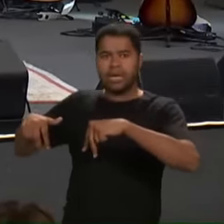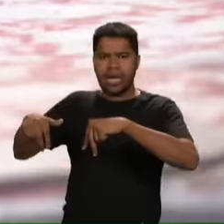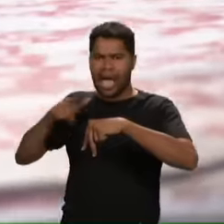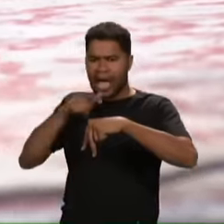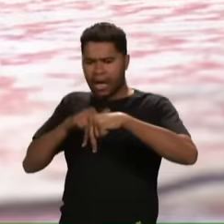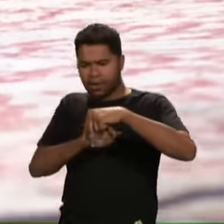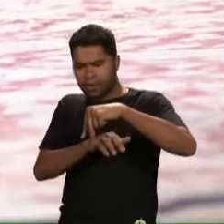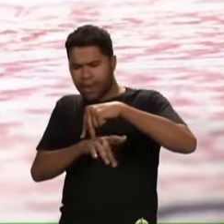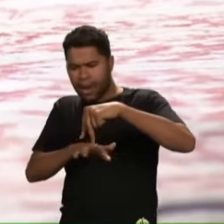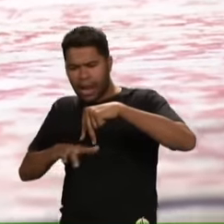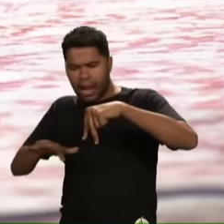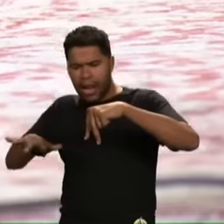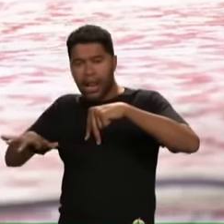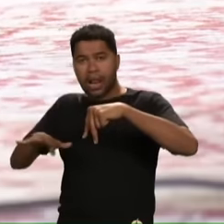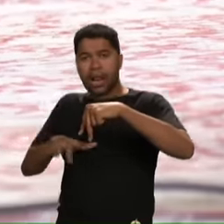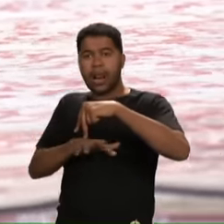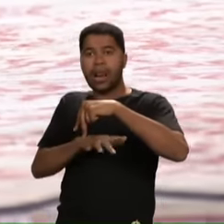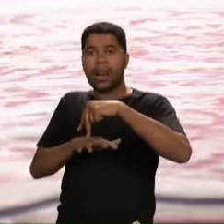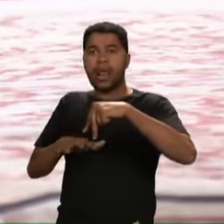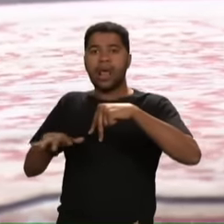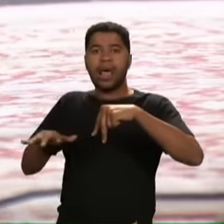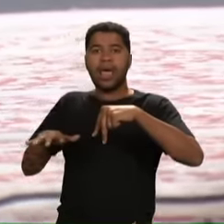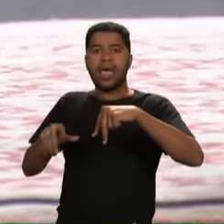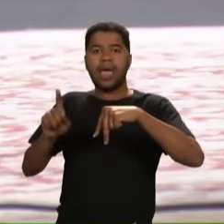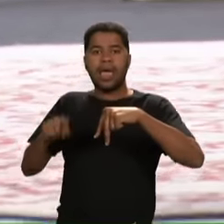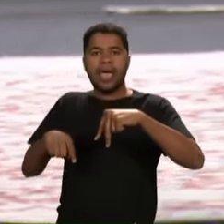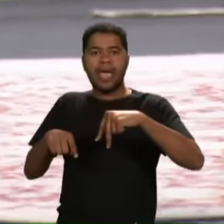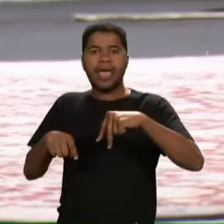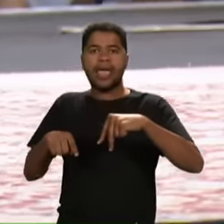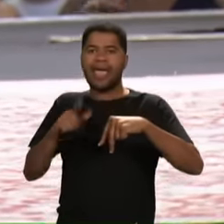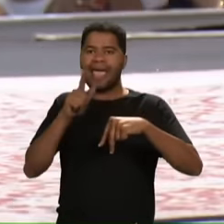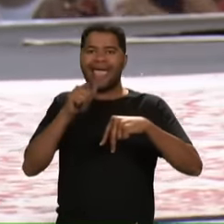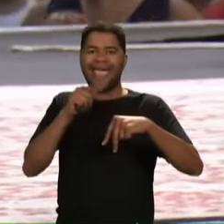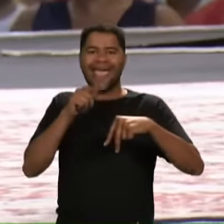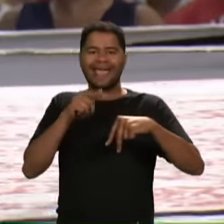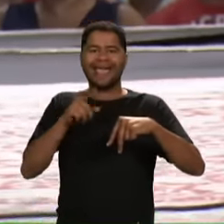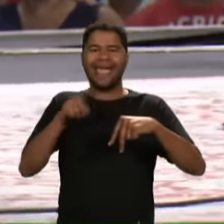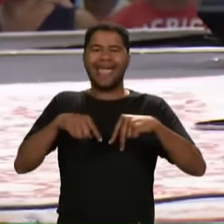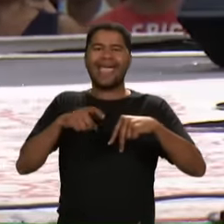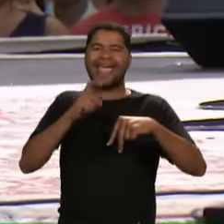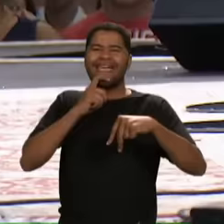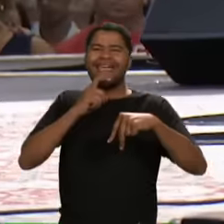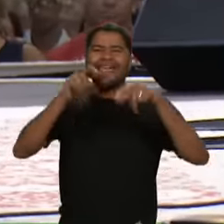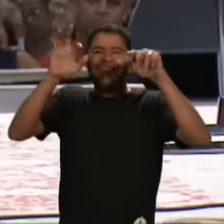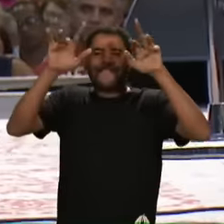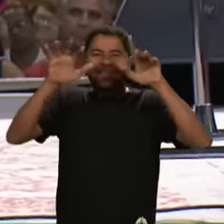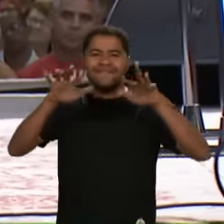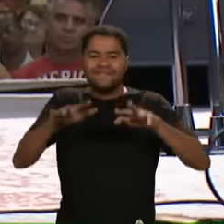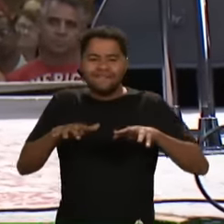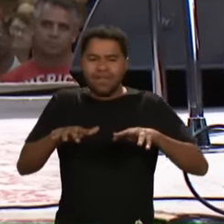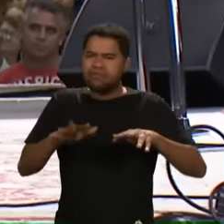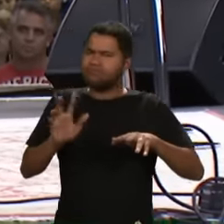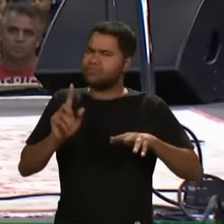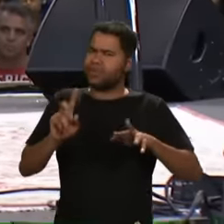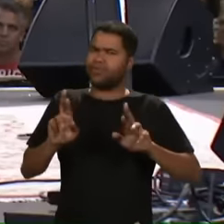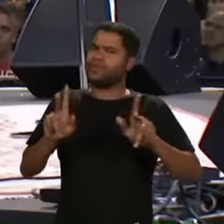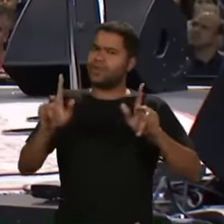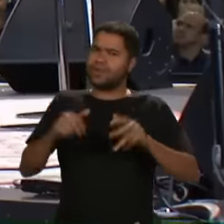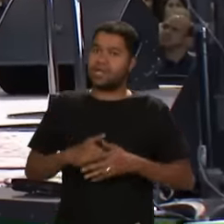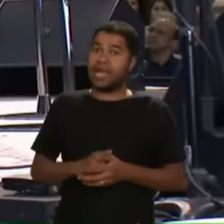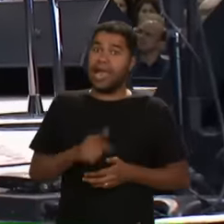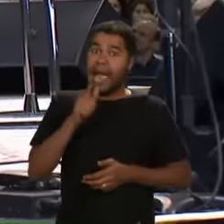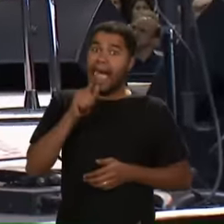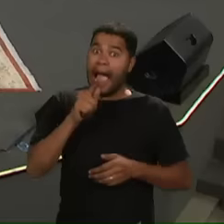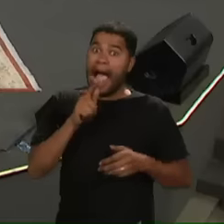águas? Não é andar sobre as neves Não A neve tem pedra embaixo É